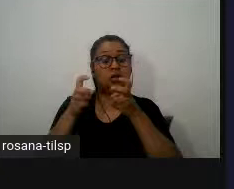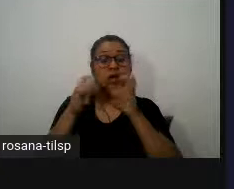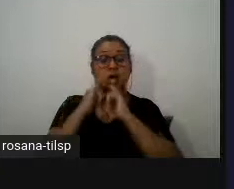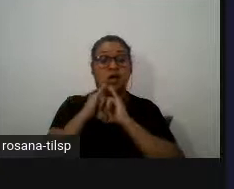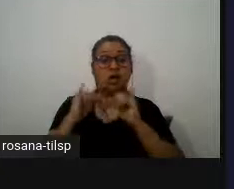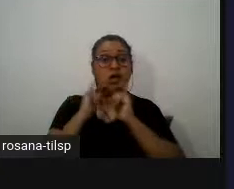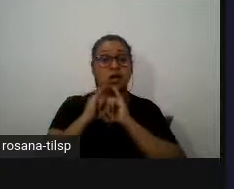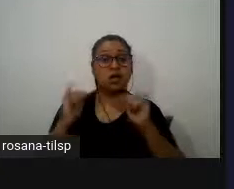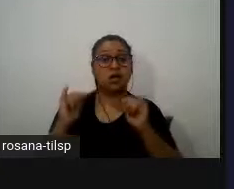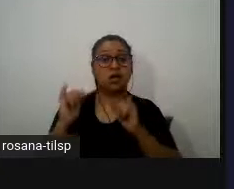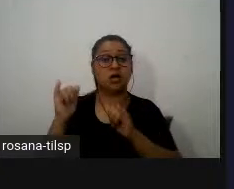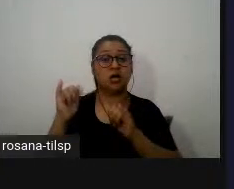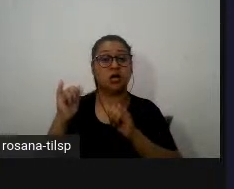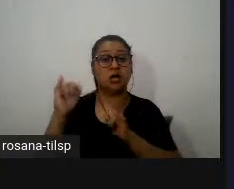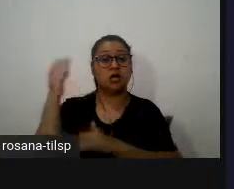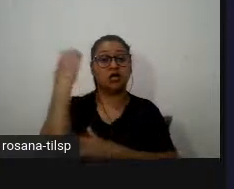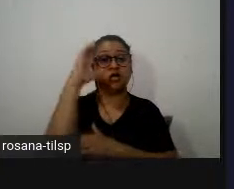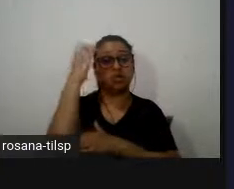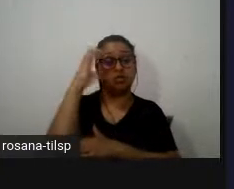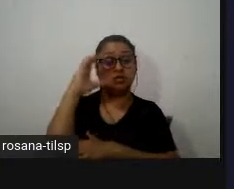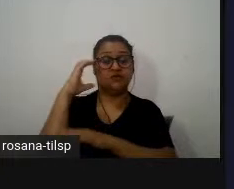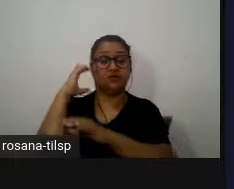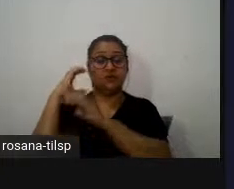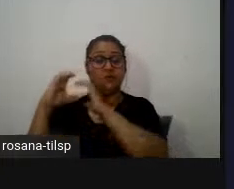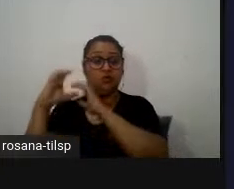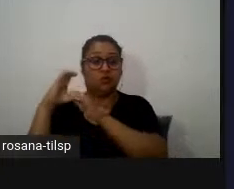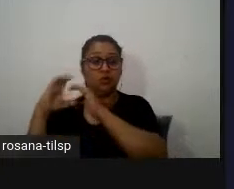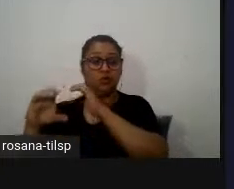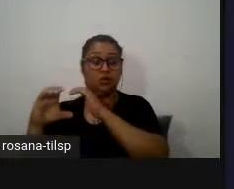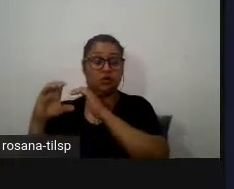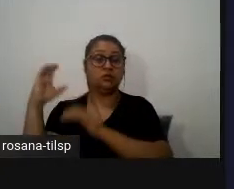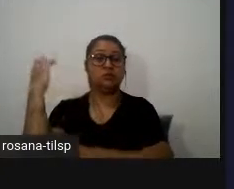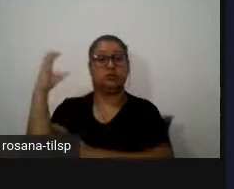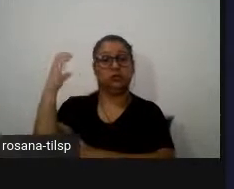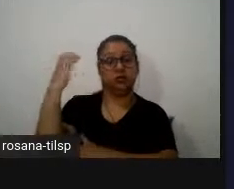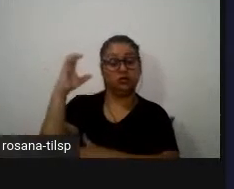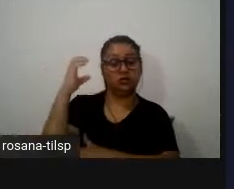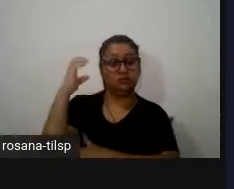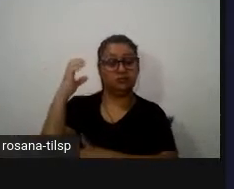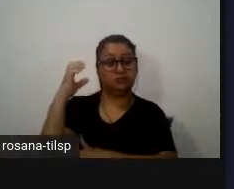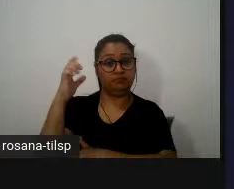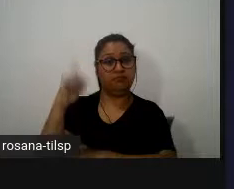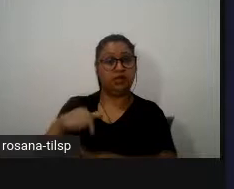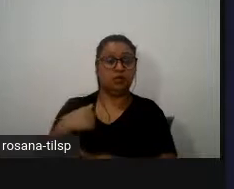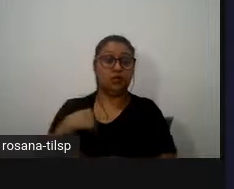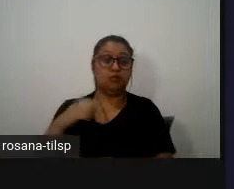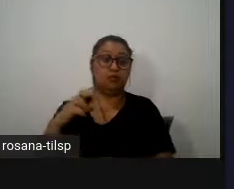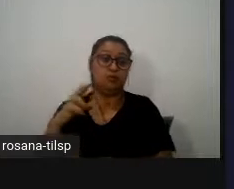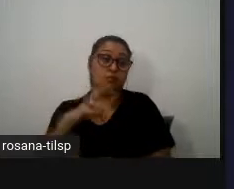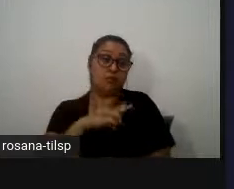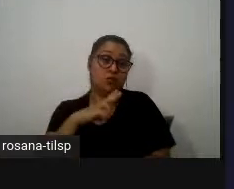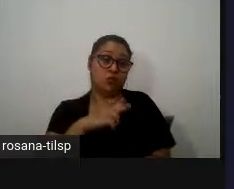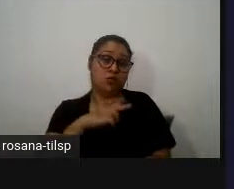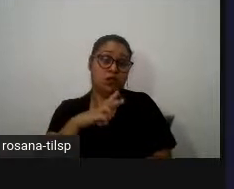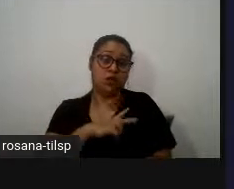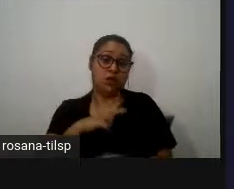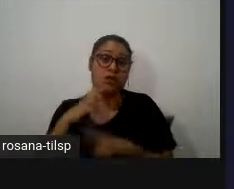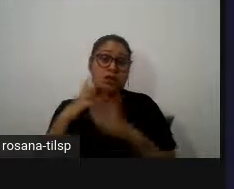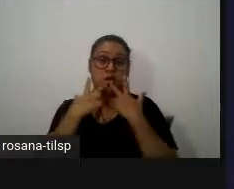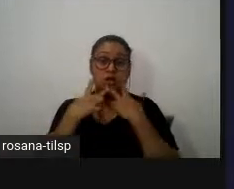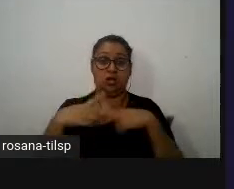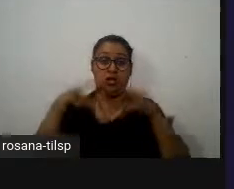científica ou comunicação de ciência mas que a particularidade das unidades linguísticas